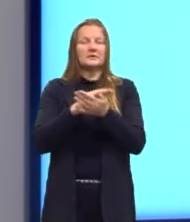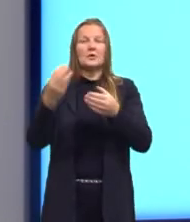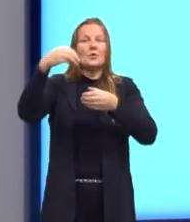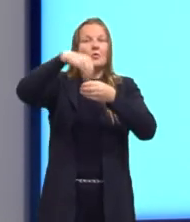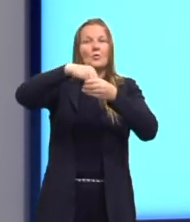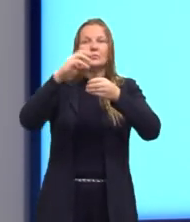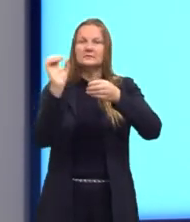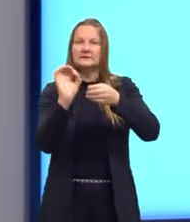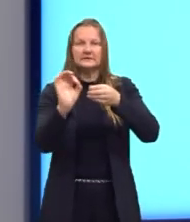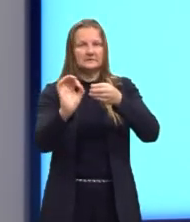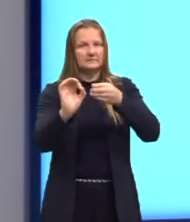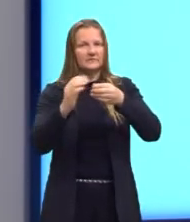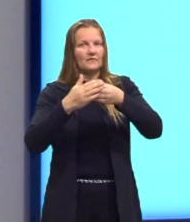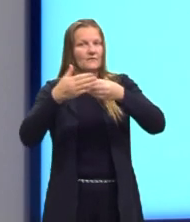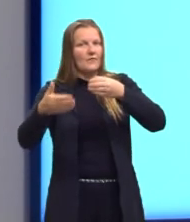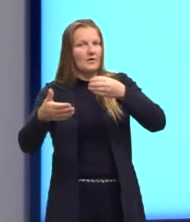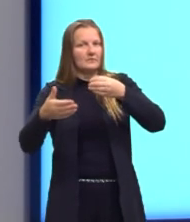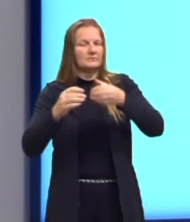nesse conjunto.